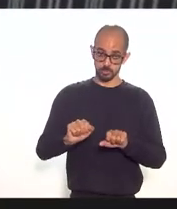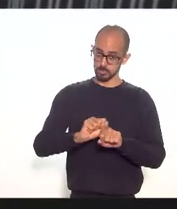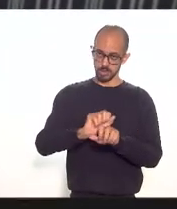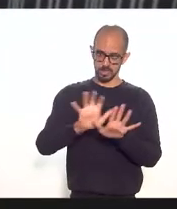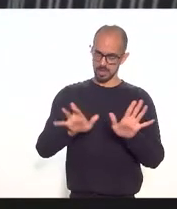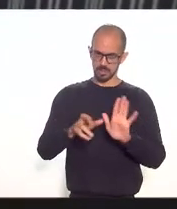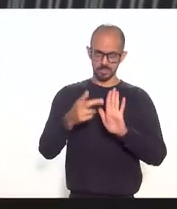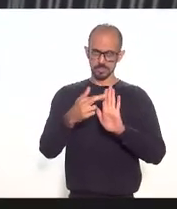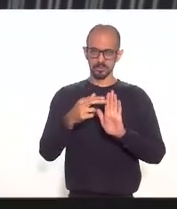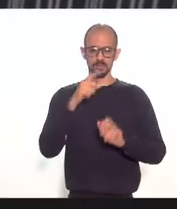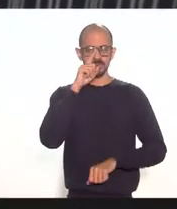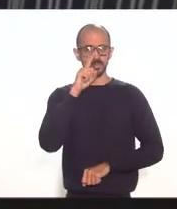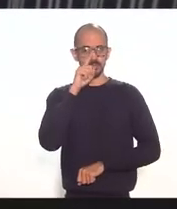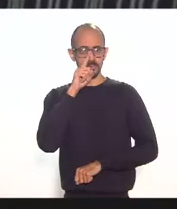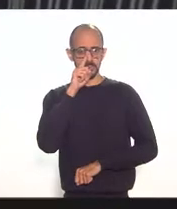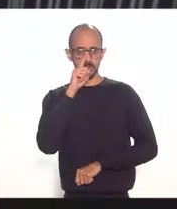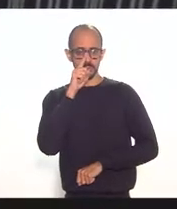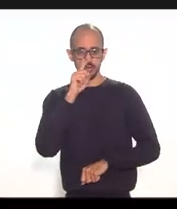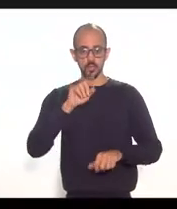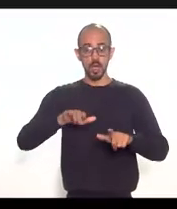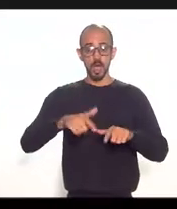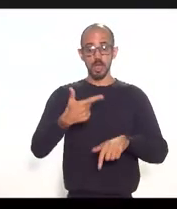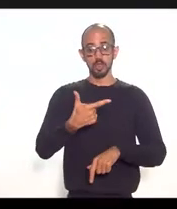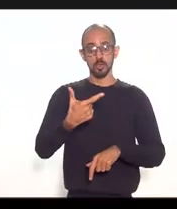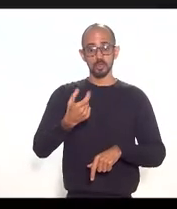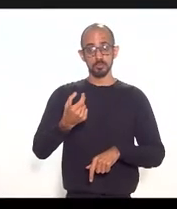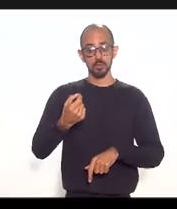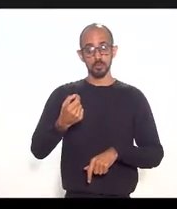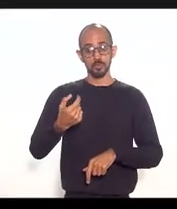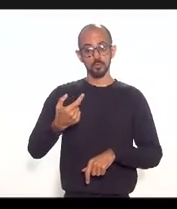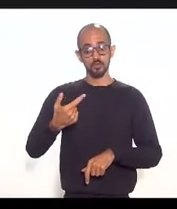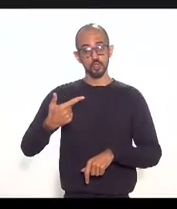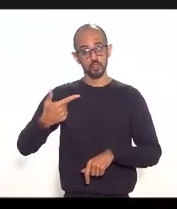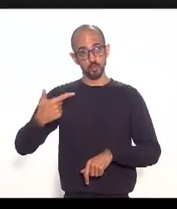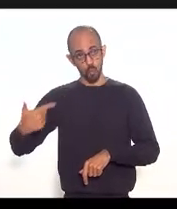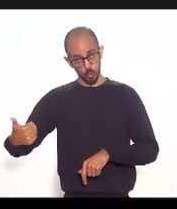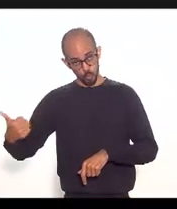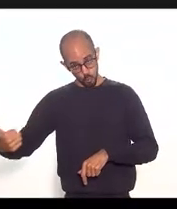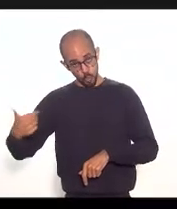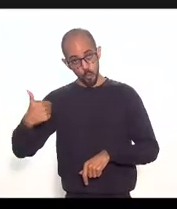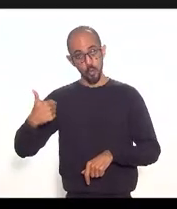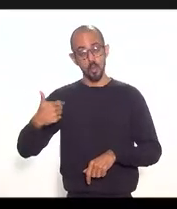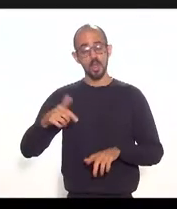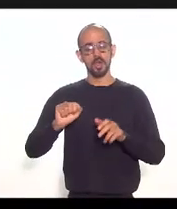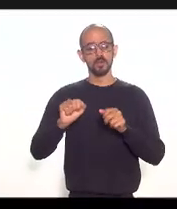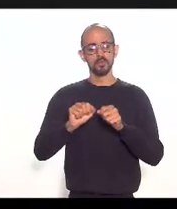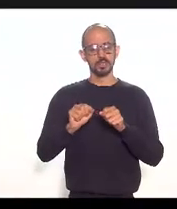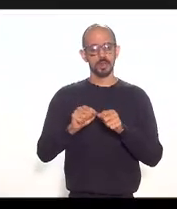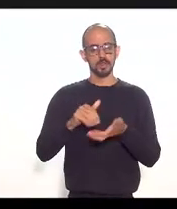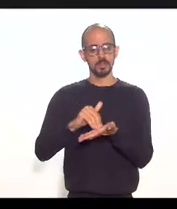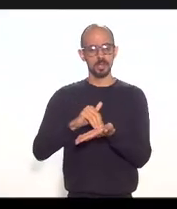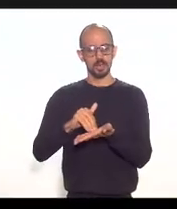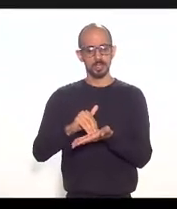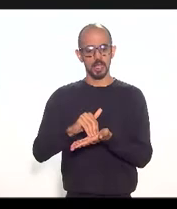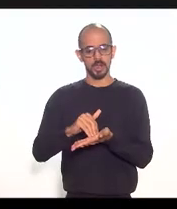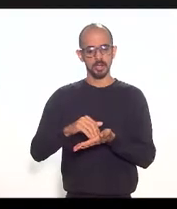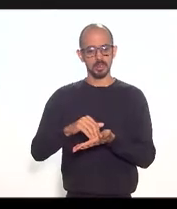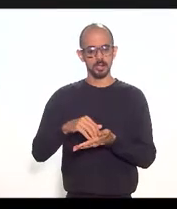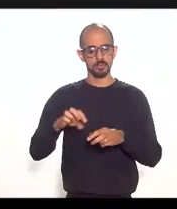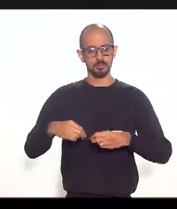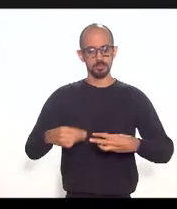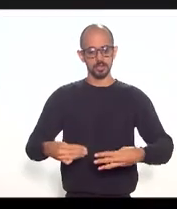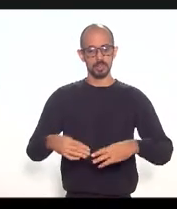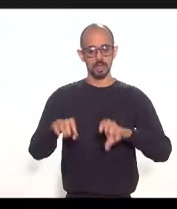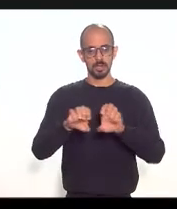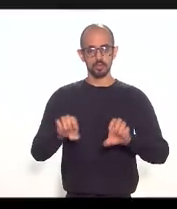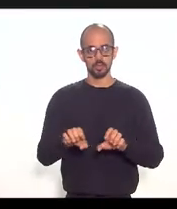2020 em 2021 as tratativas do Secretaria de Aviação Civil e do Ministério da Infraestrutura com o Governo de Minas